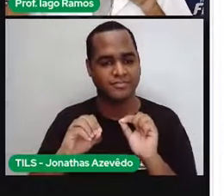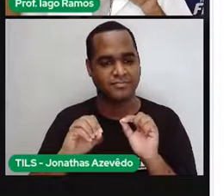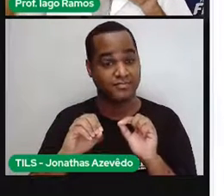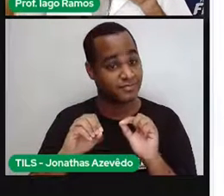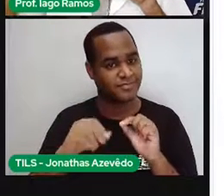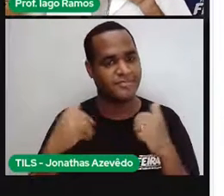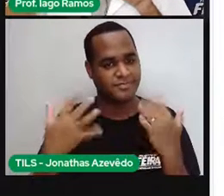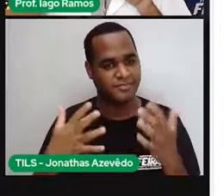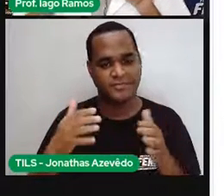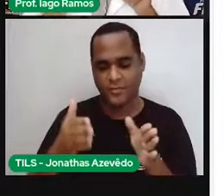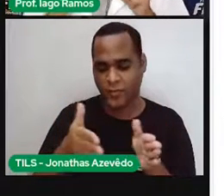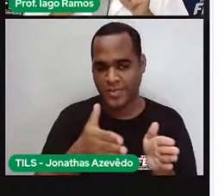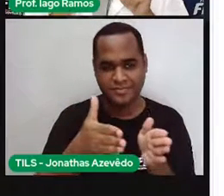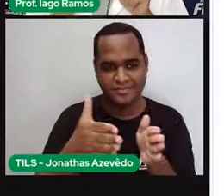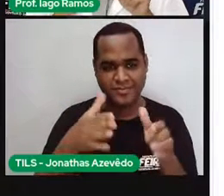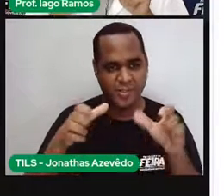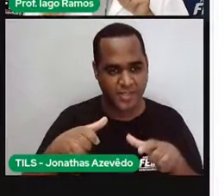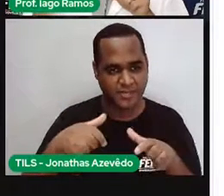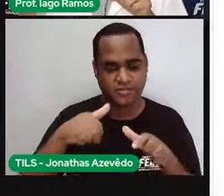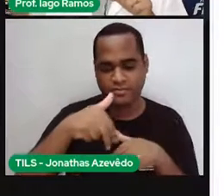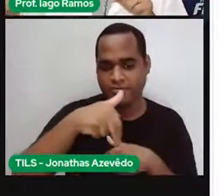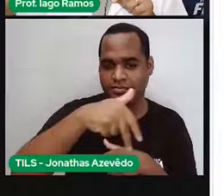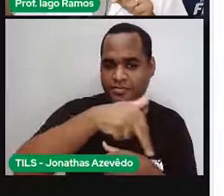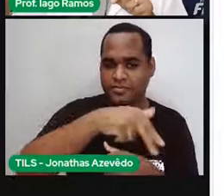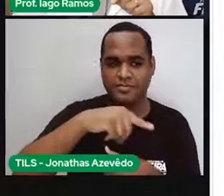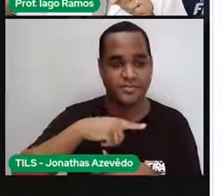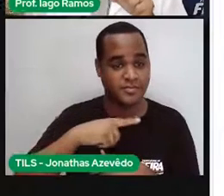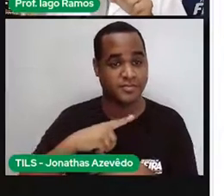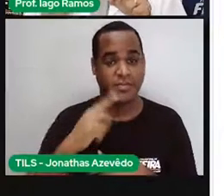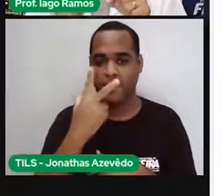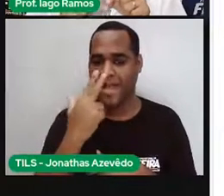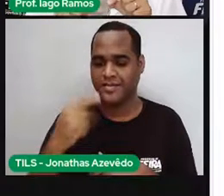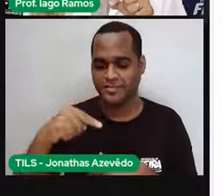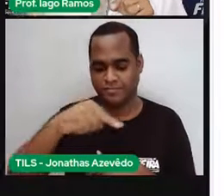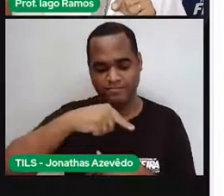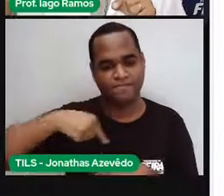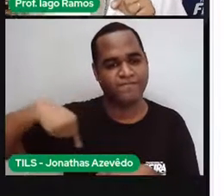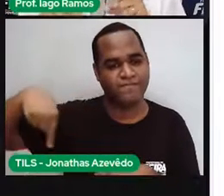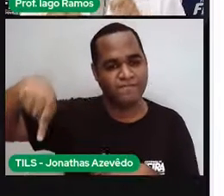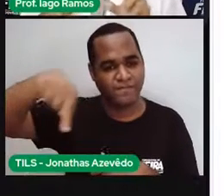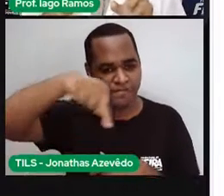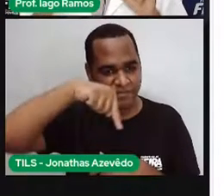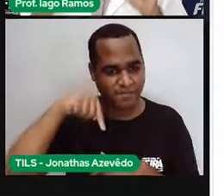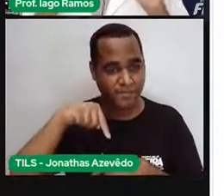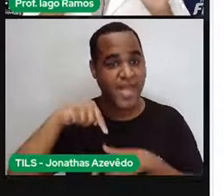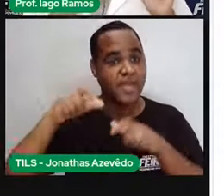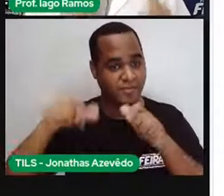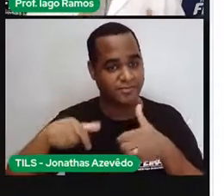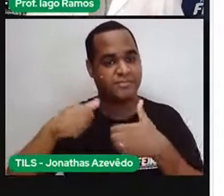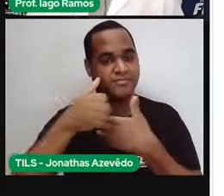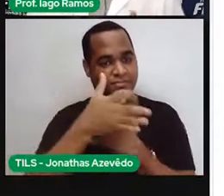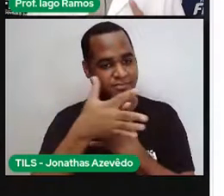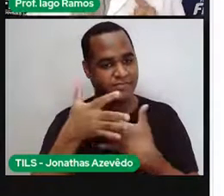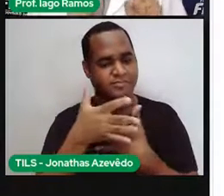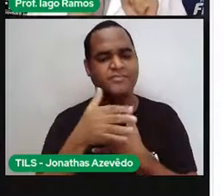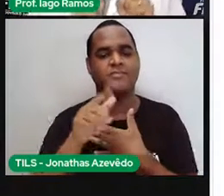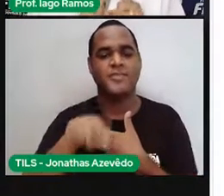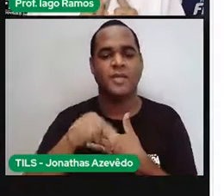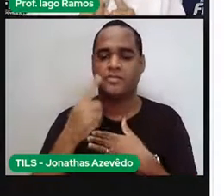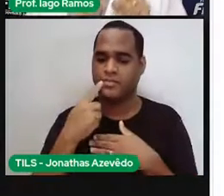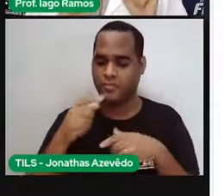passando está contornando a cidade. Então, por isso que perímetro